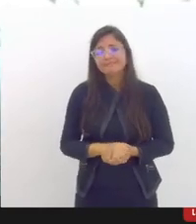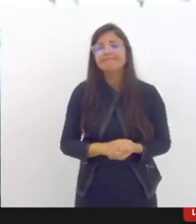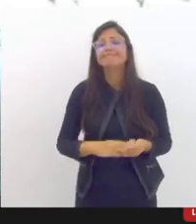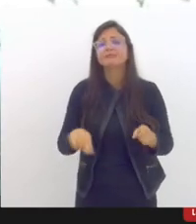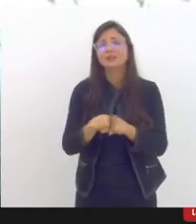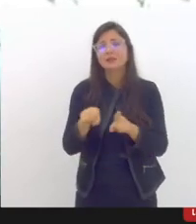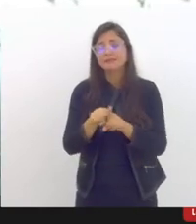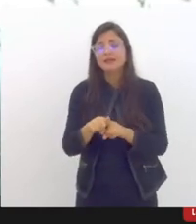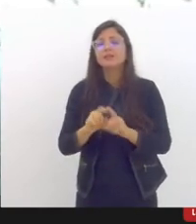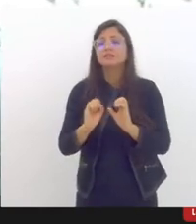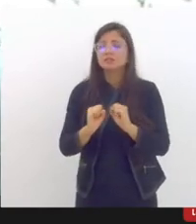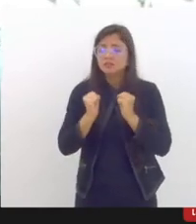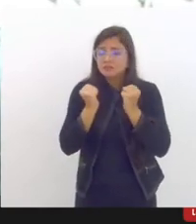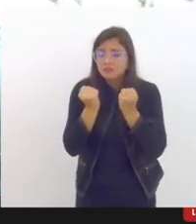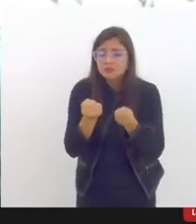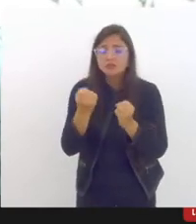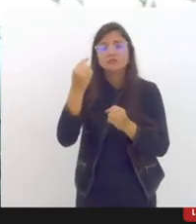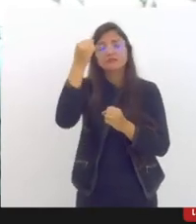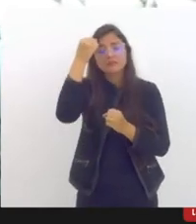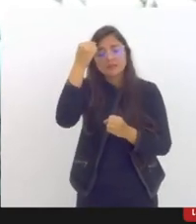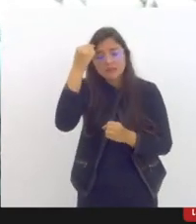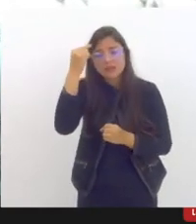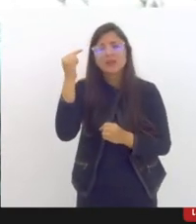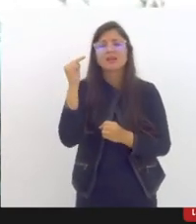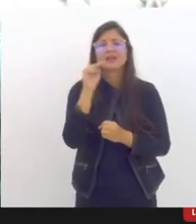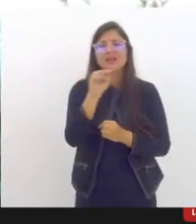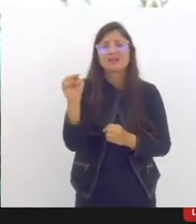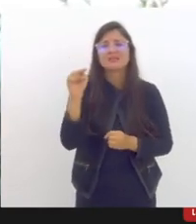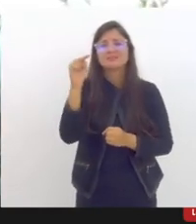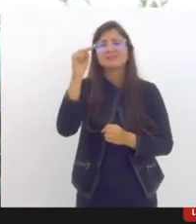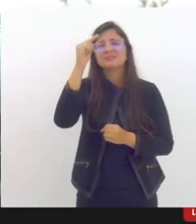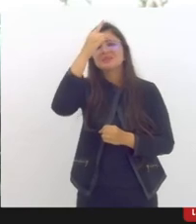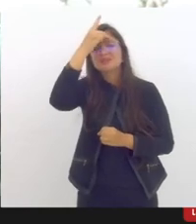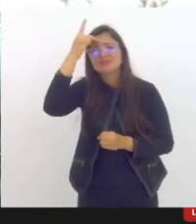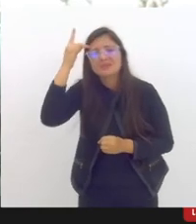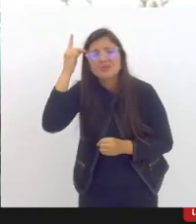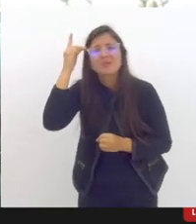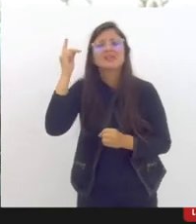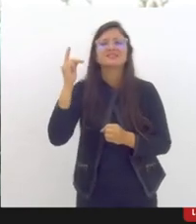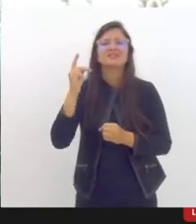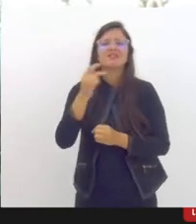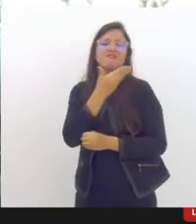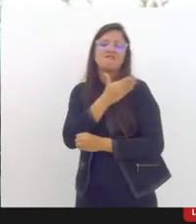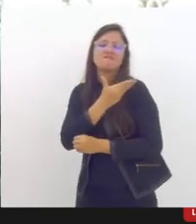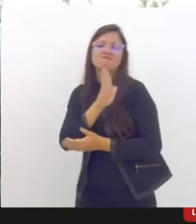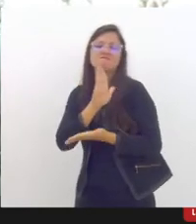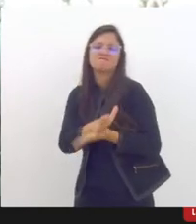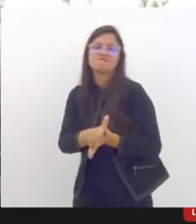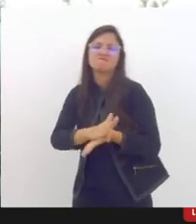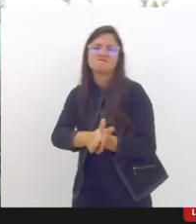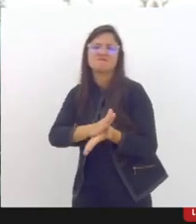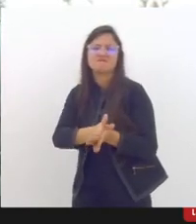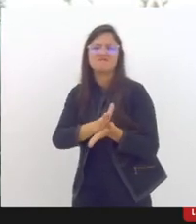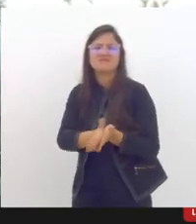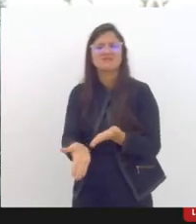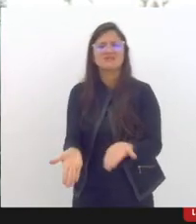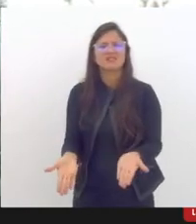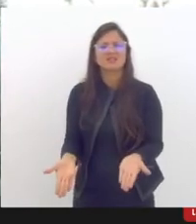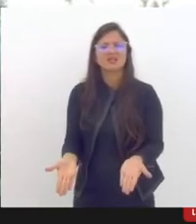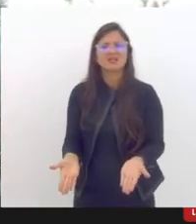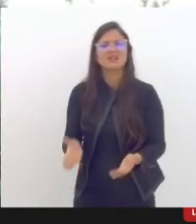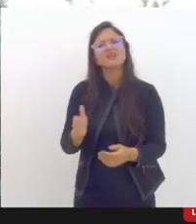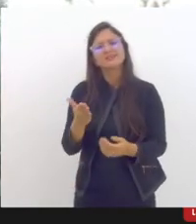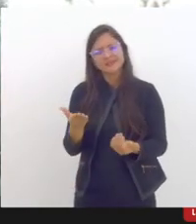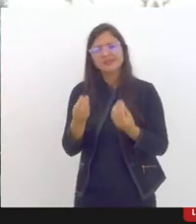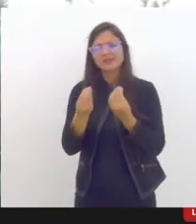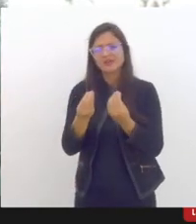condições de exploração e opressão através do racismo do sexismo como elementos estruturais